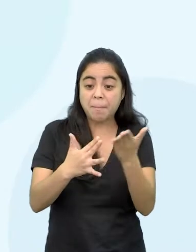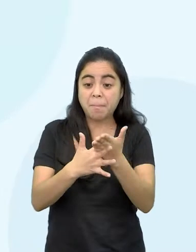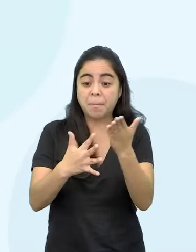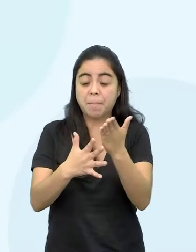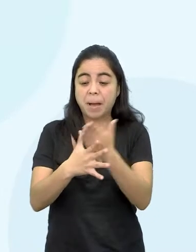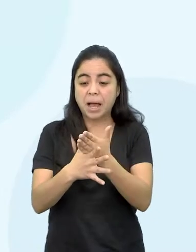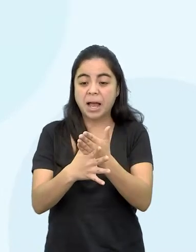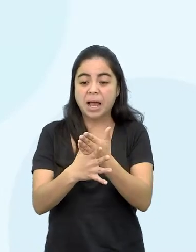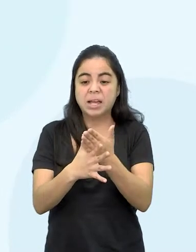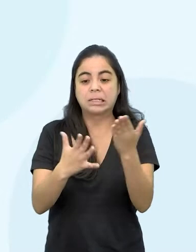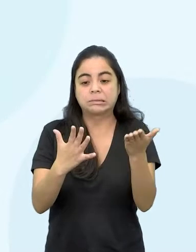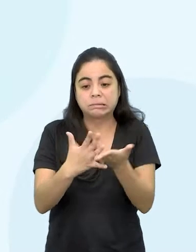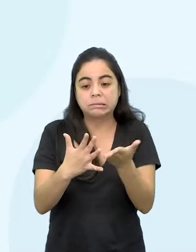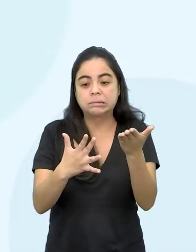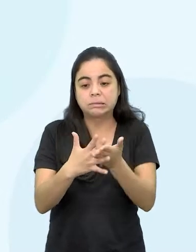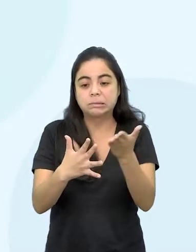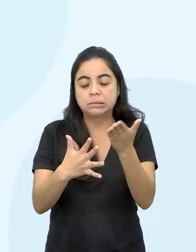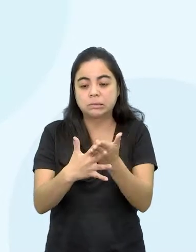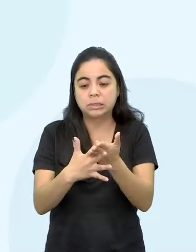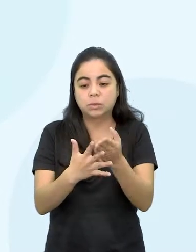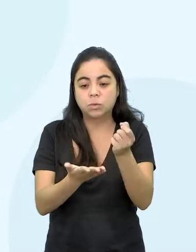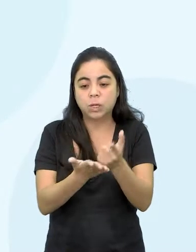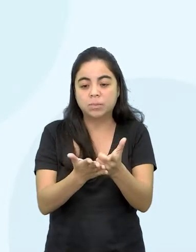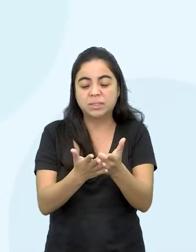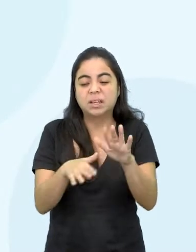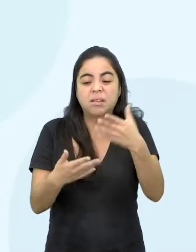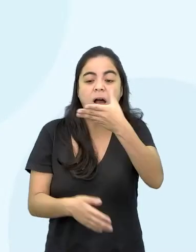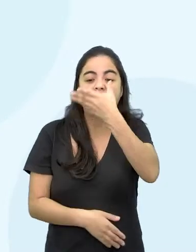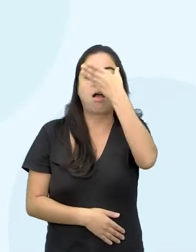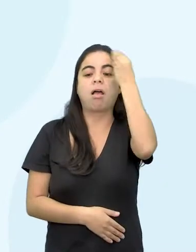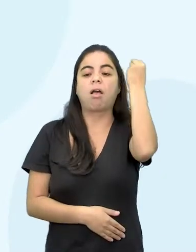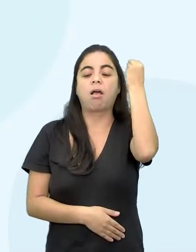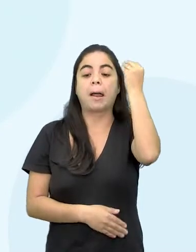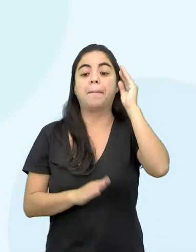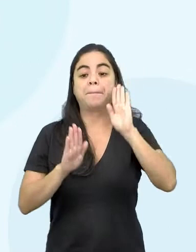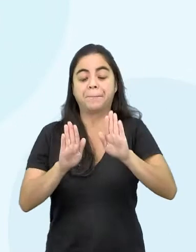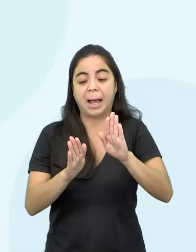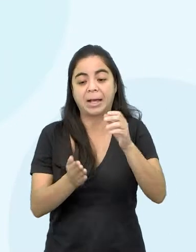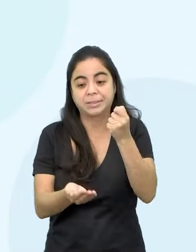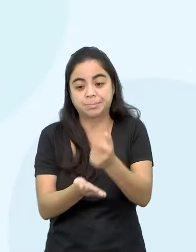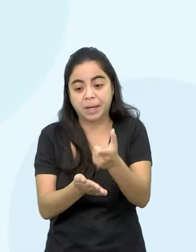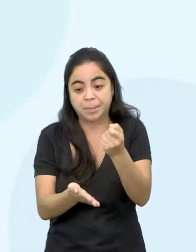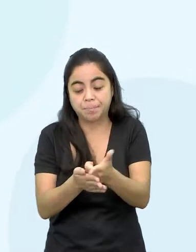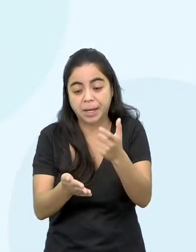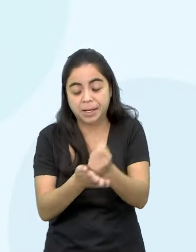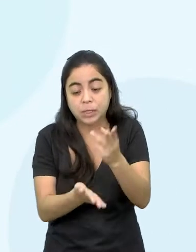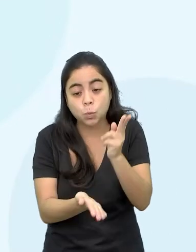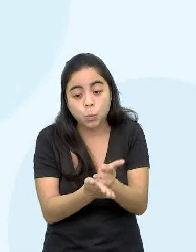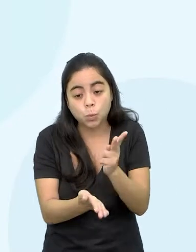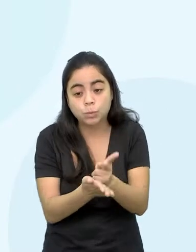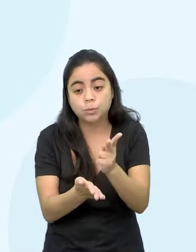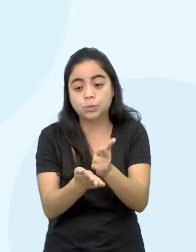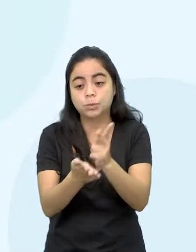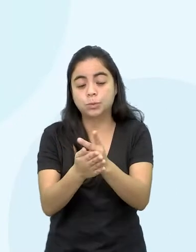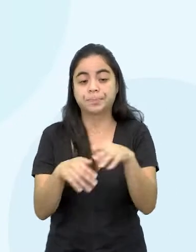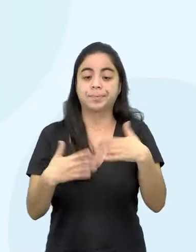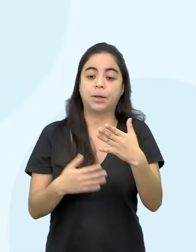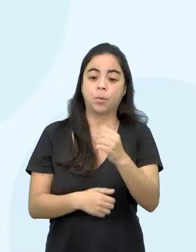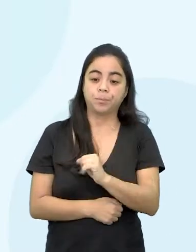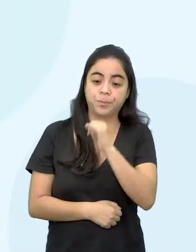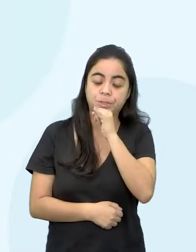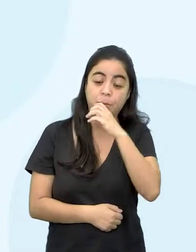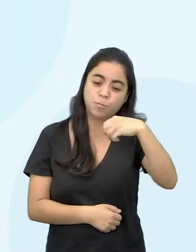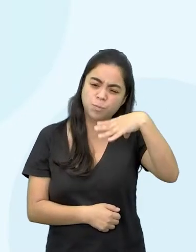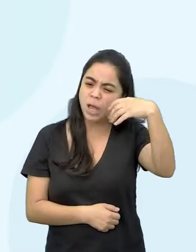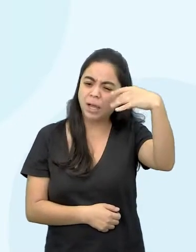4 meses que a gente viajou, gente até esquece. Mas ela consta lá na fatura. Então se a gente fez uma viagem, vou